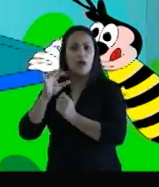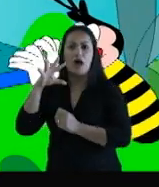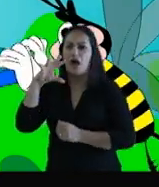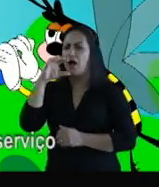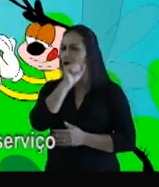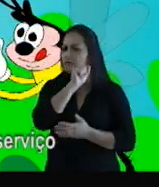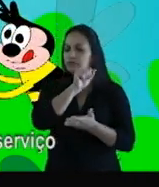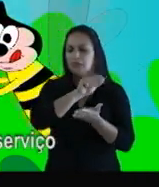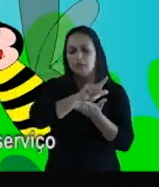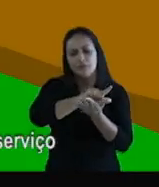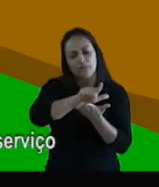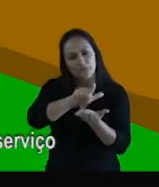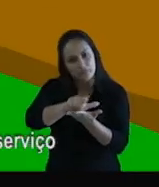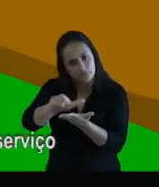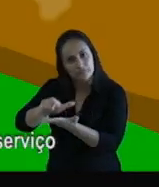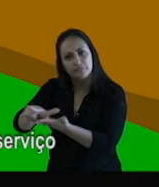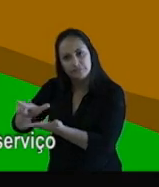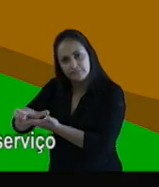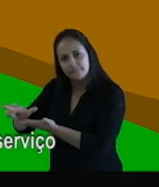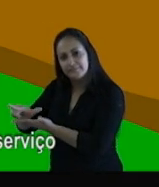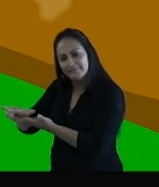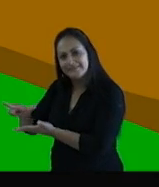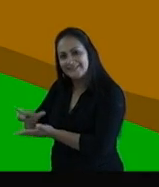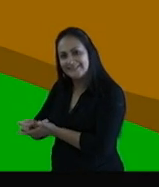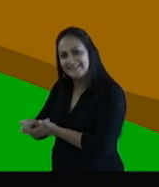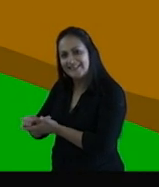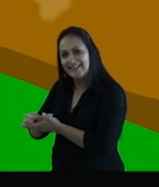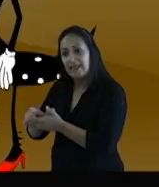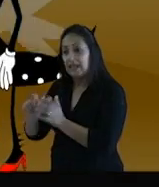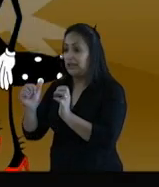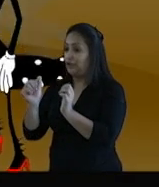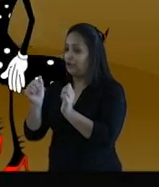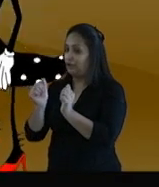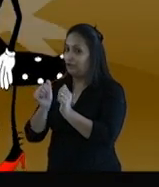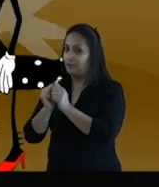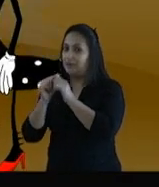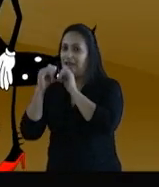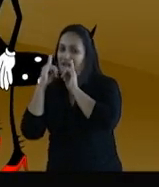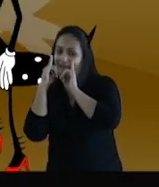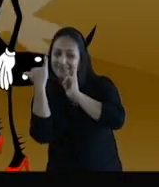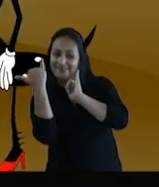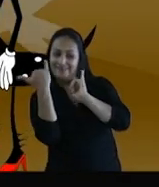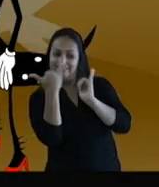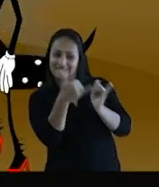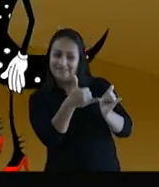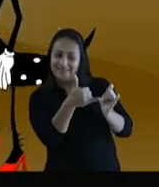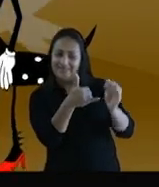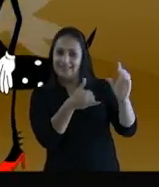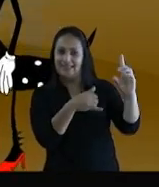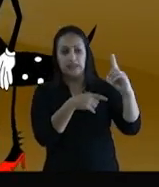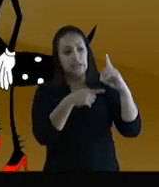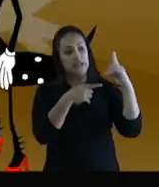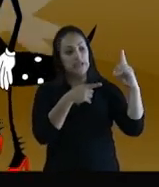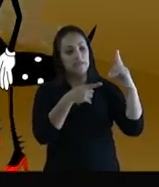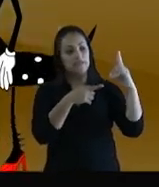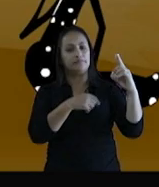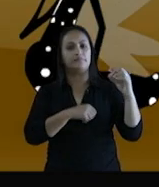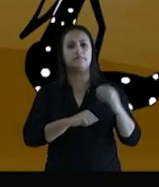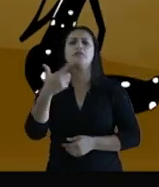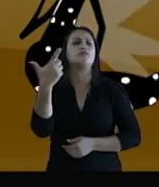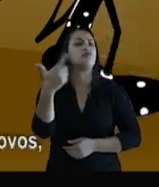reunidas, rapidamente fizeram todo o serviço. E todas juntas, avisaram num só zumbi.